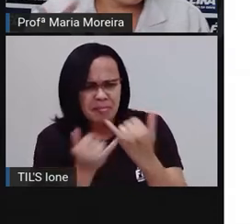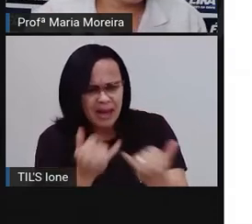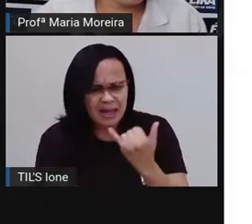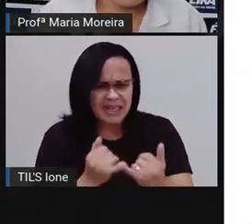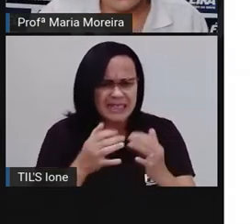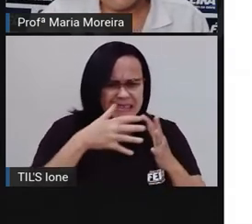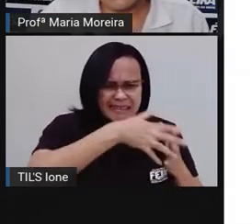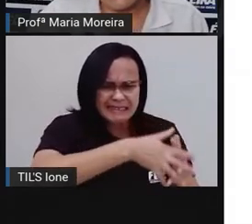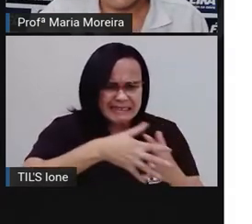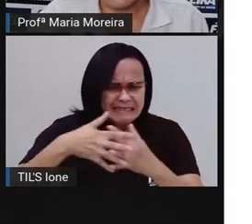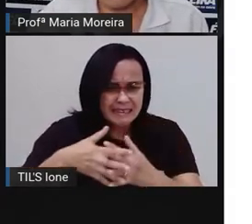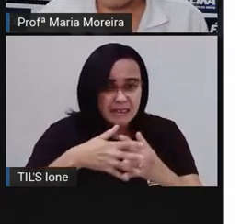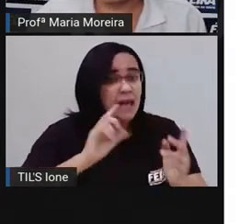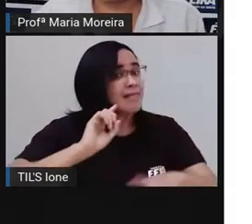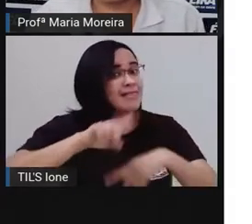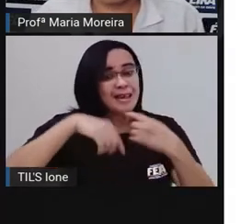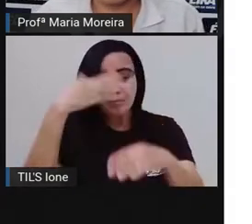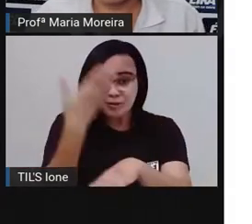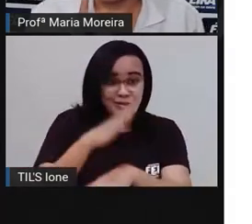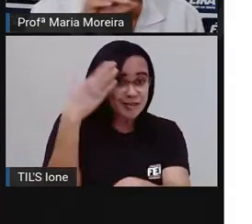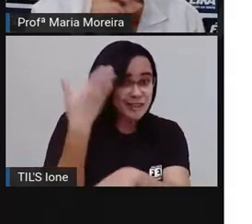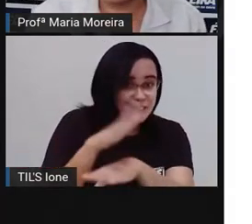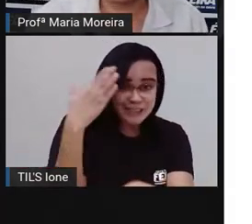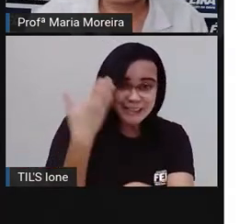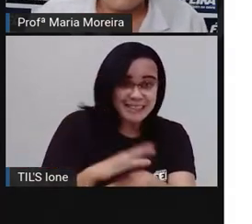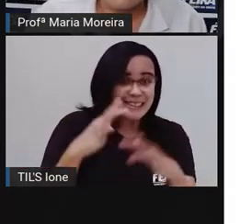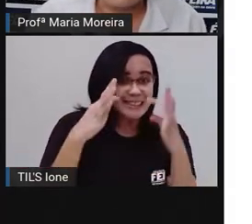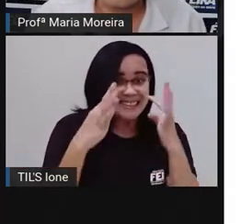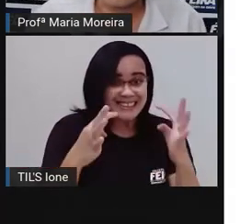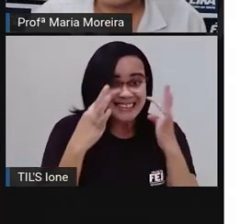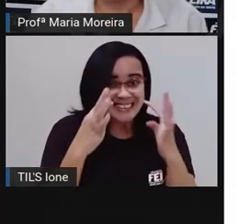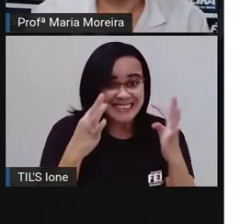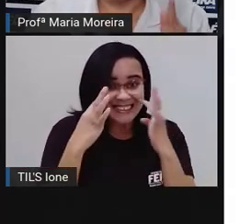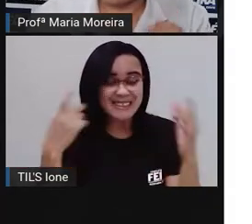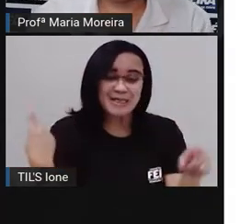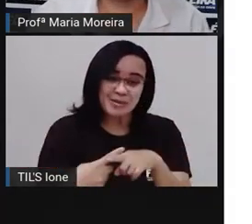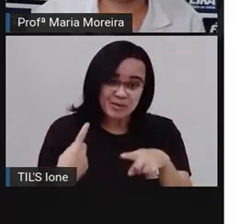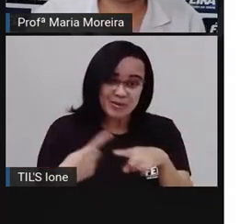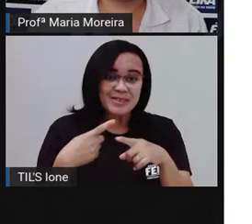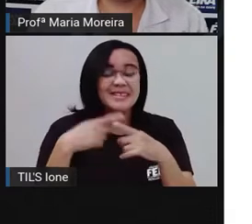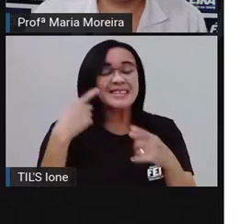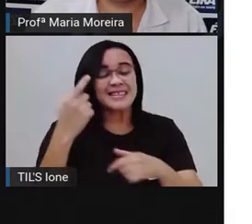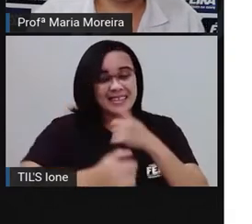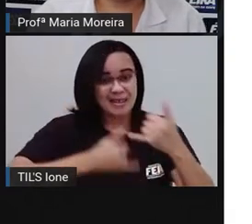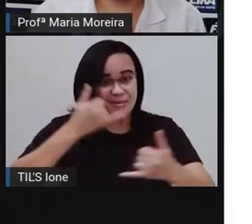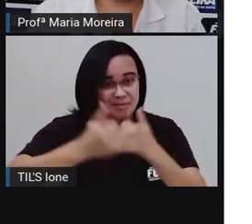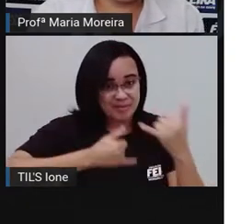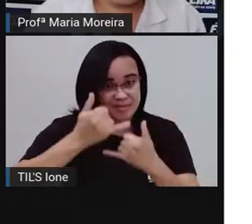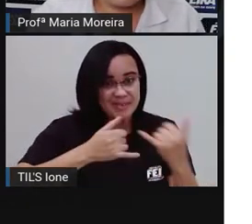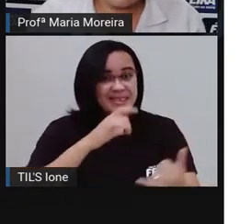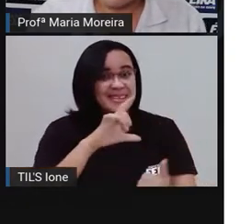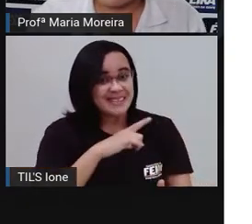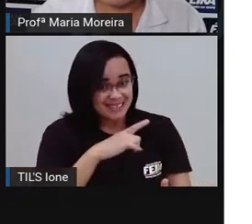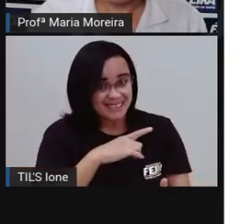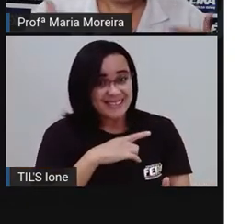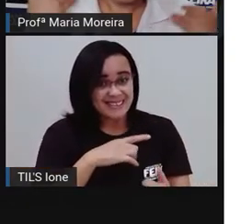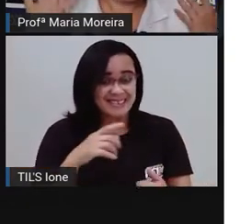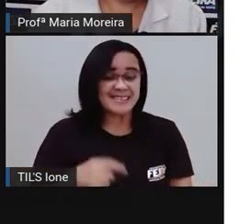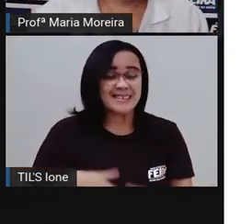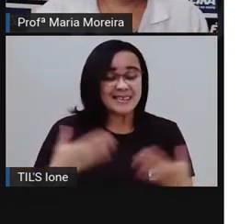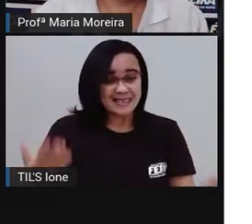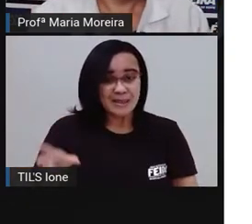vocês vão pegando na prática, né? Observando. Inclusive, hoje é dia de joguinho, viu? E lá no joguinho, a Pro vai interagir bastante.